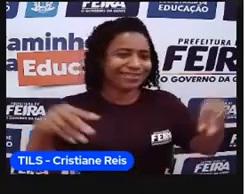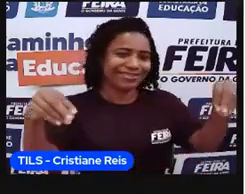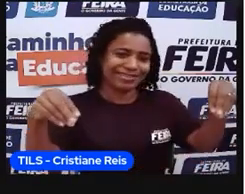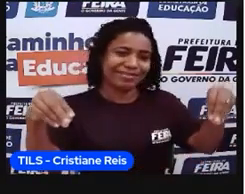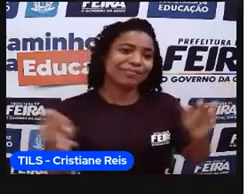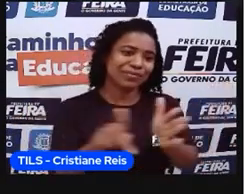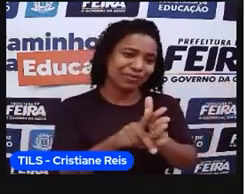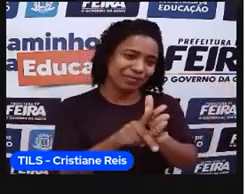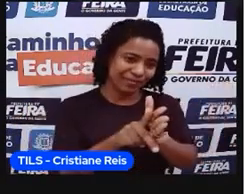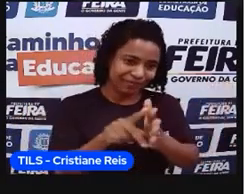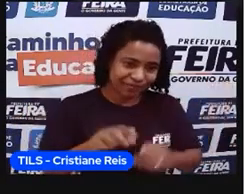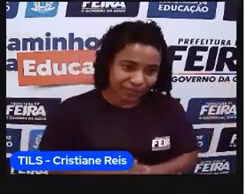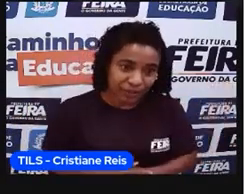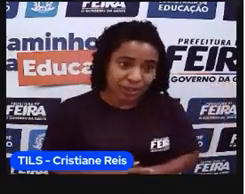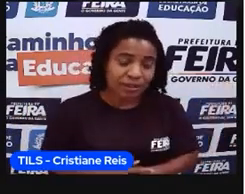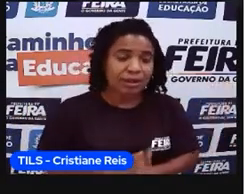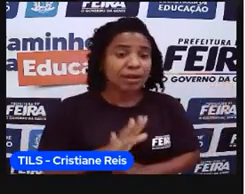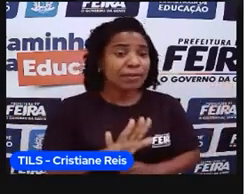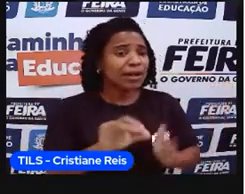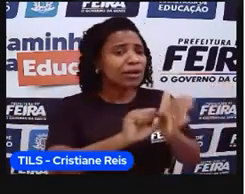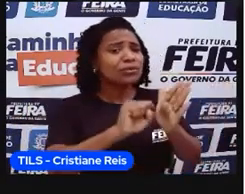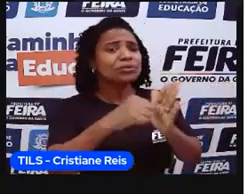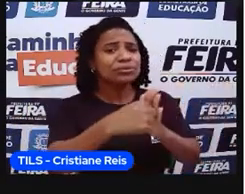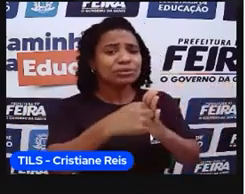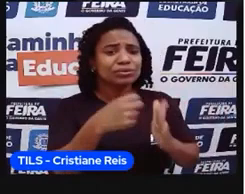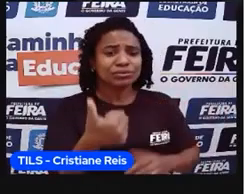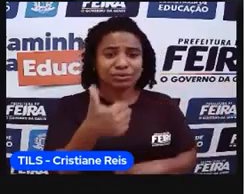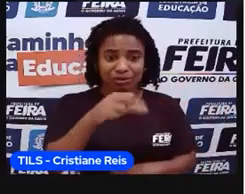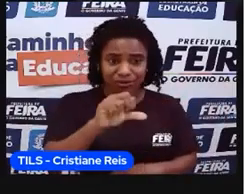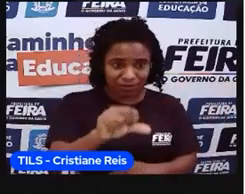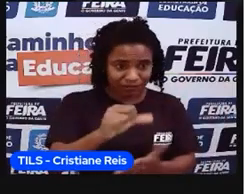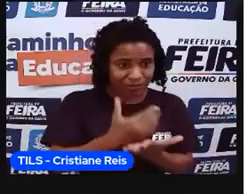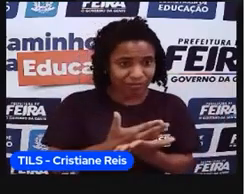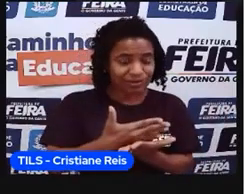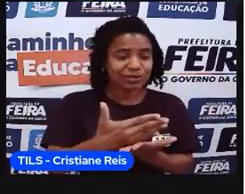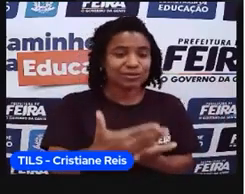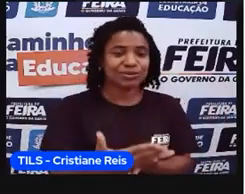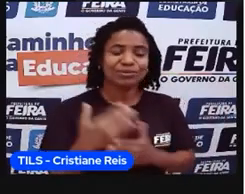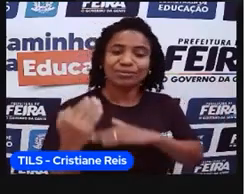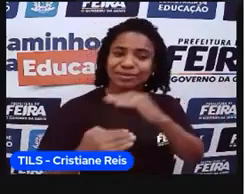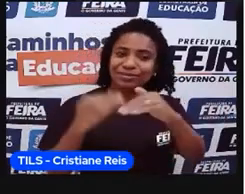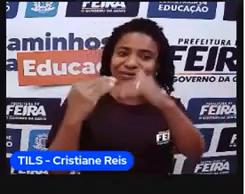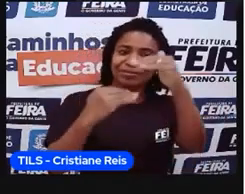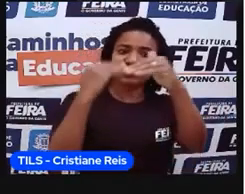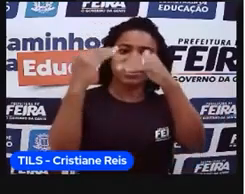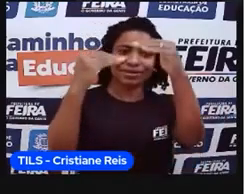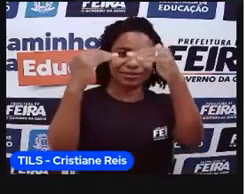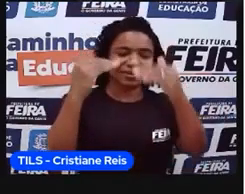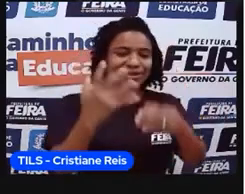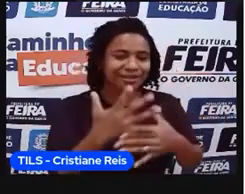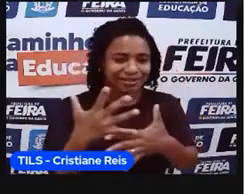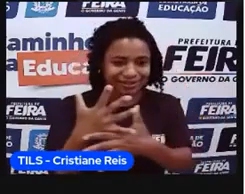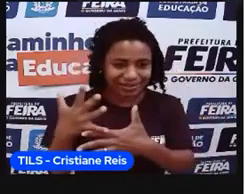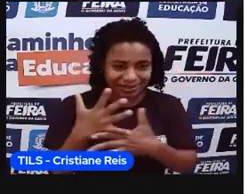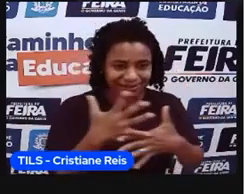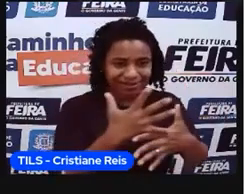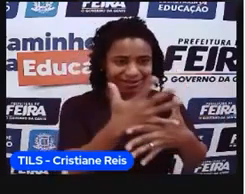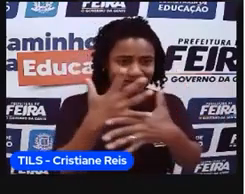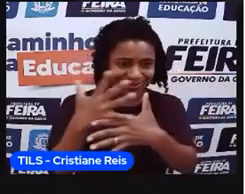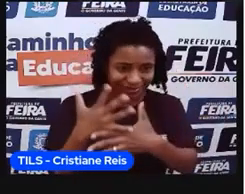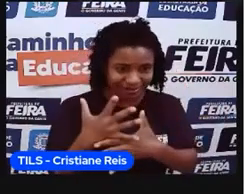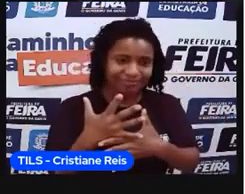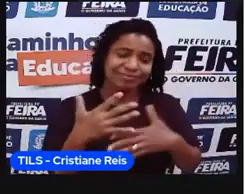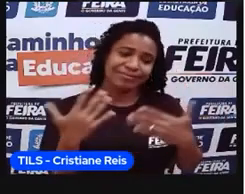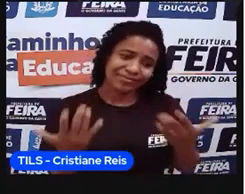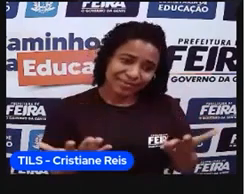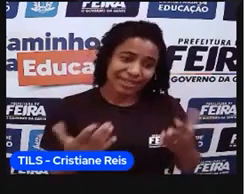brasileiras. No século 19, né? Início do desenvolvimento urbano, porque aí começaram a ter as primeiras características... Quer dizer,